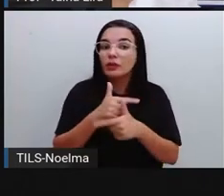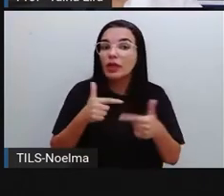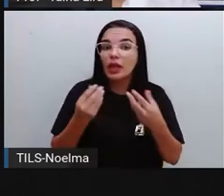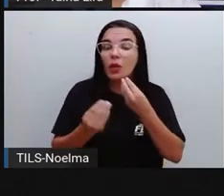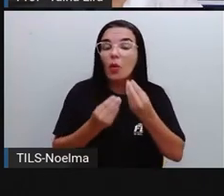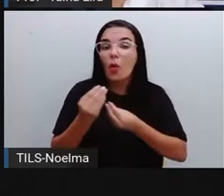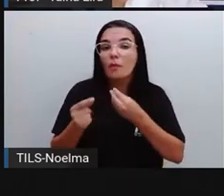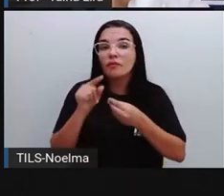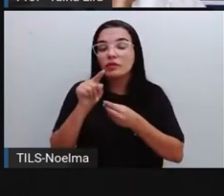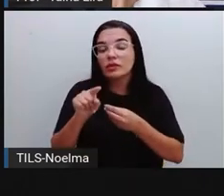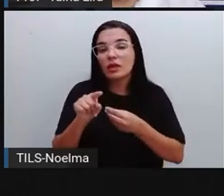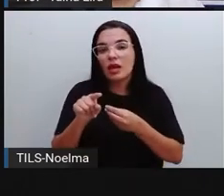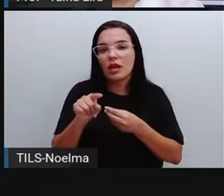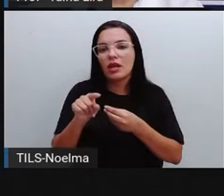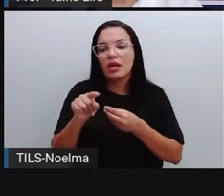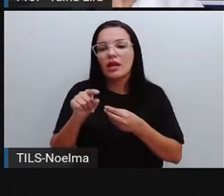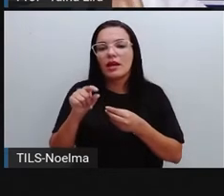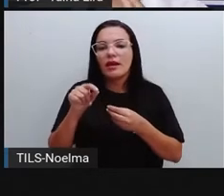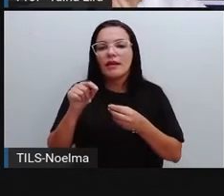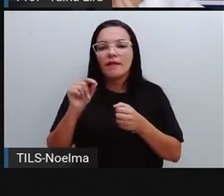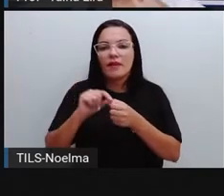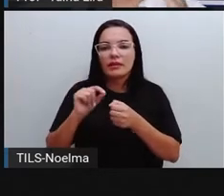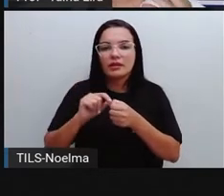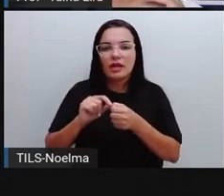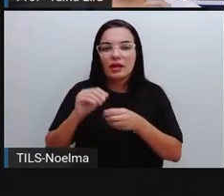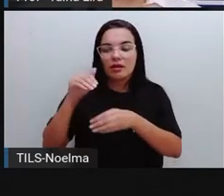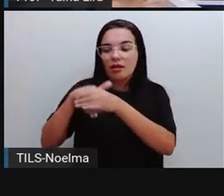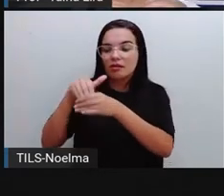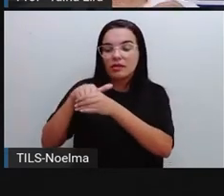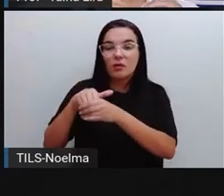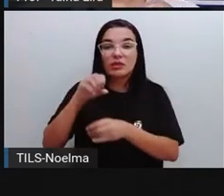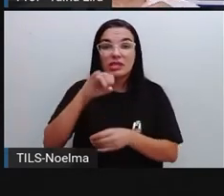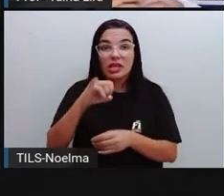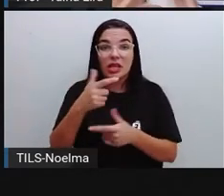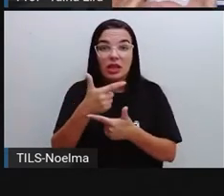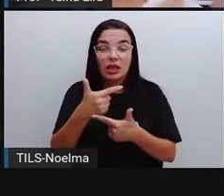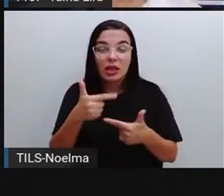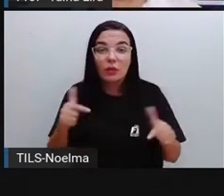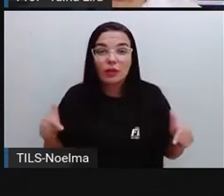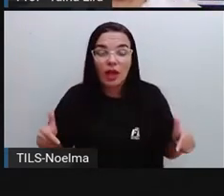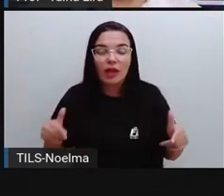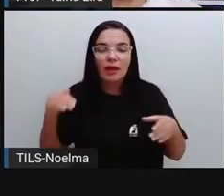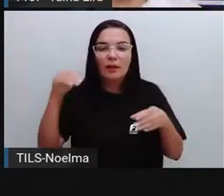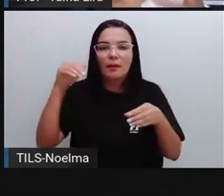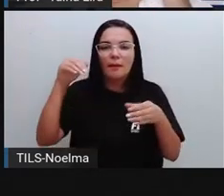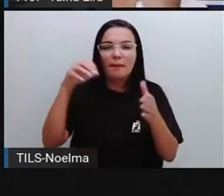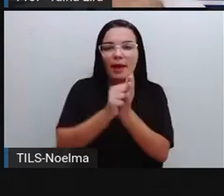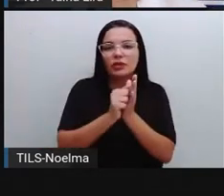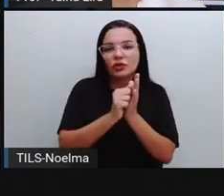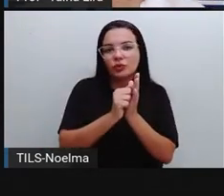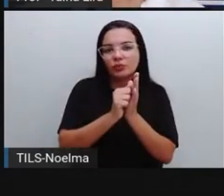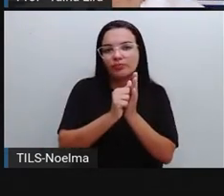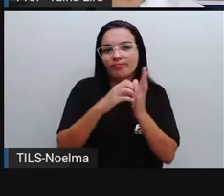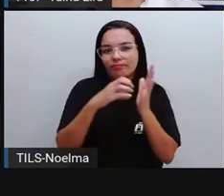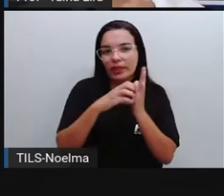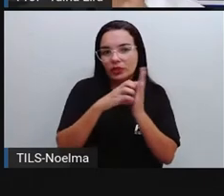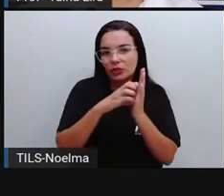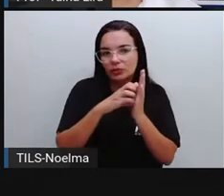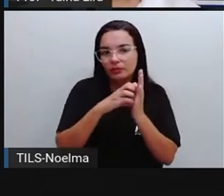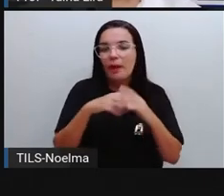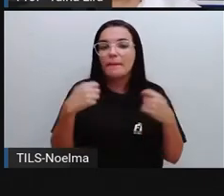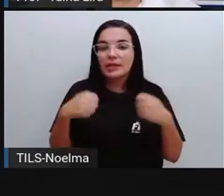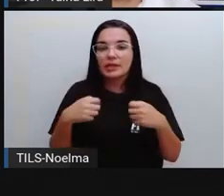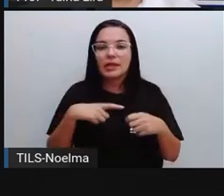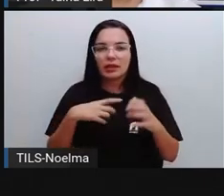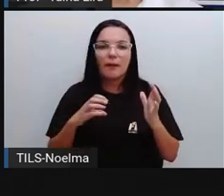Por que, pró? Porque o partido político, cada partido, ele vai ter um número, tá? Se o candidato